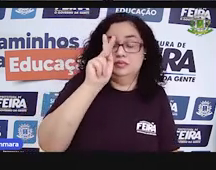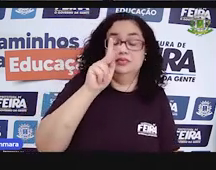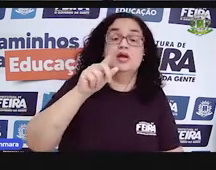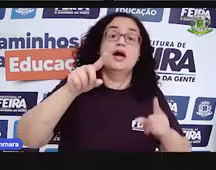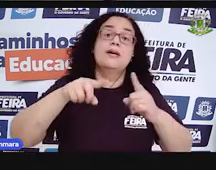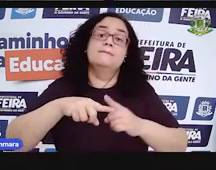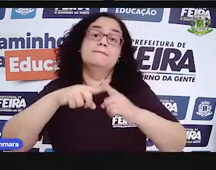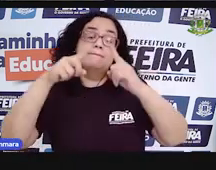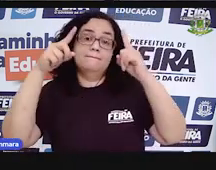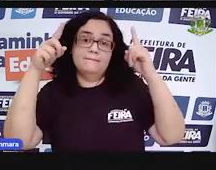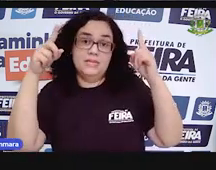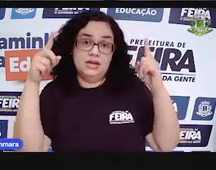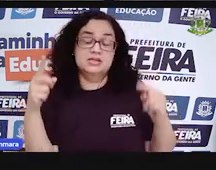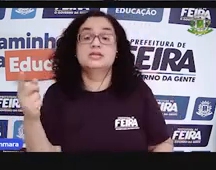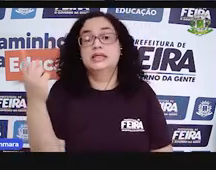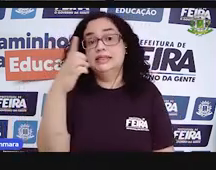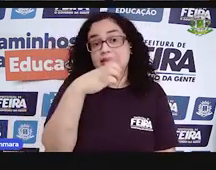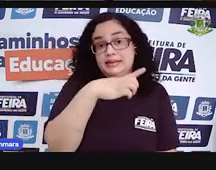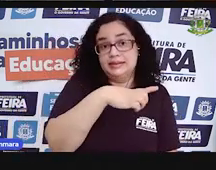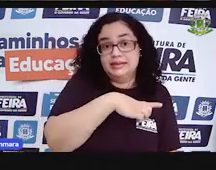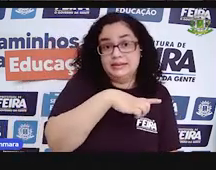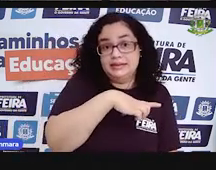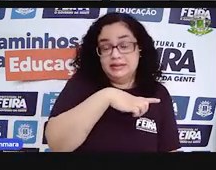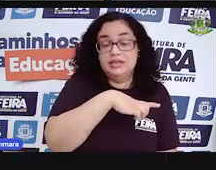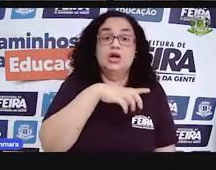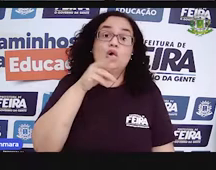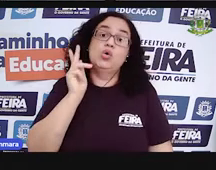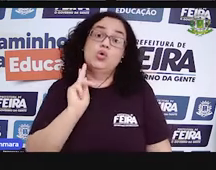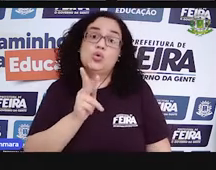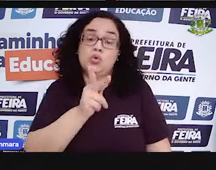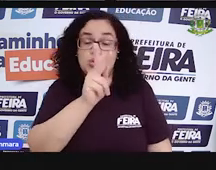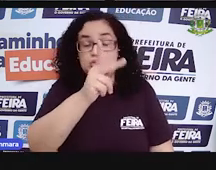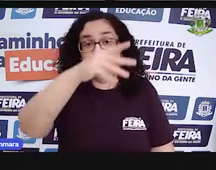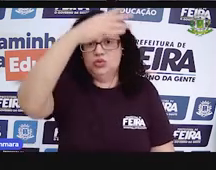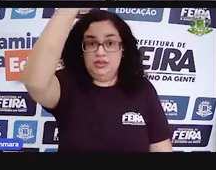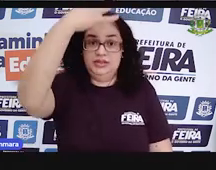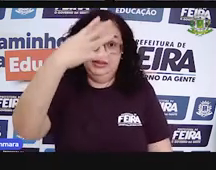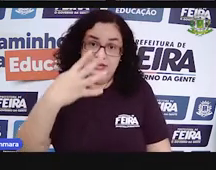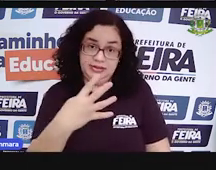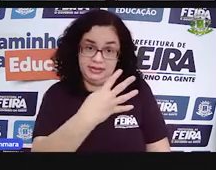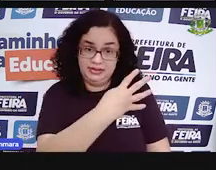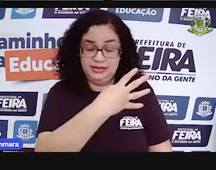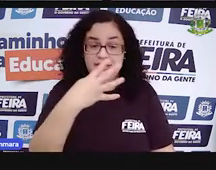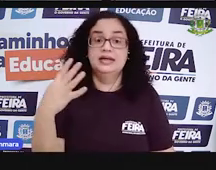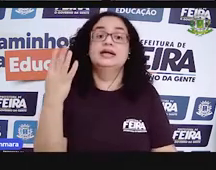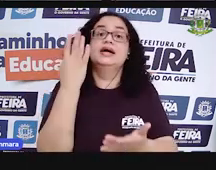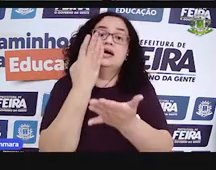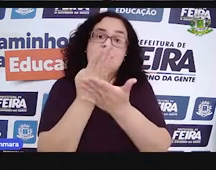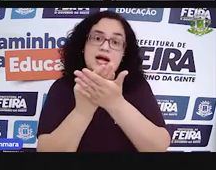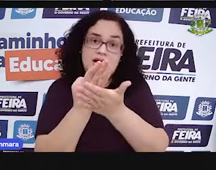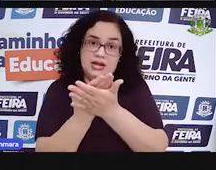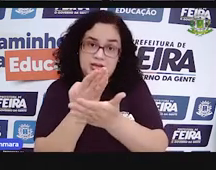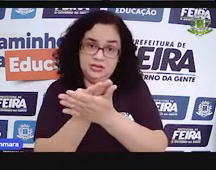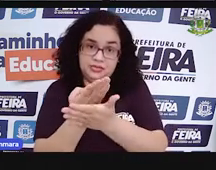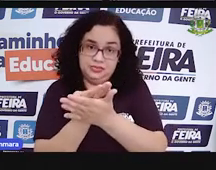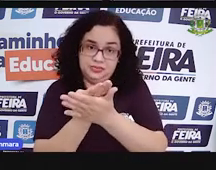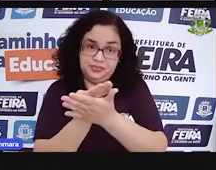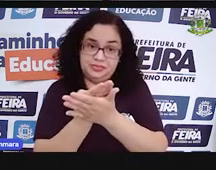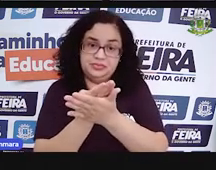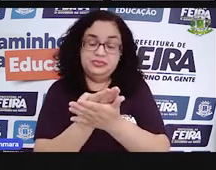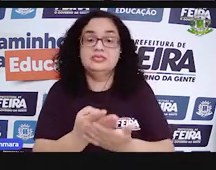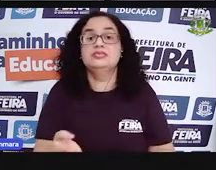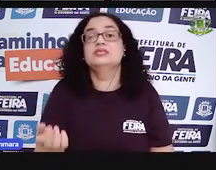Mas, o que é que a gente tem? A gente ainda vai continuar com essa tabela nessa aula, tá? Olha só,